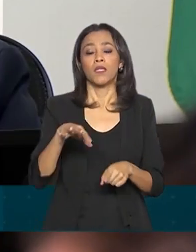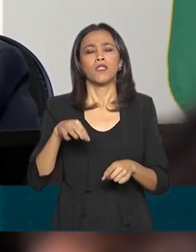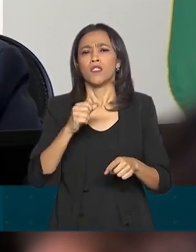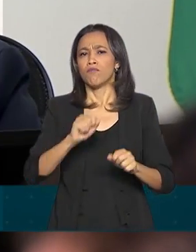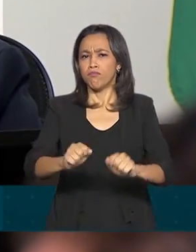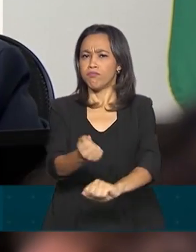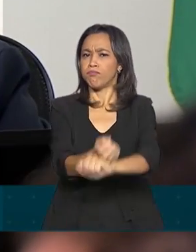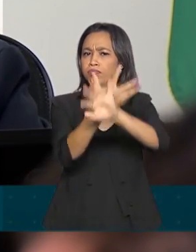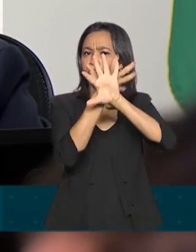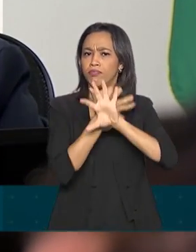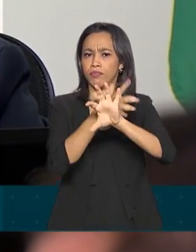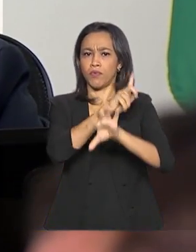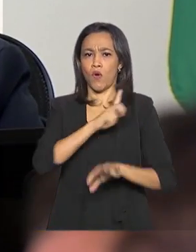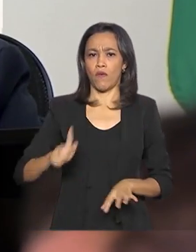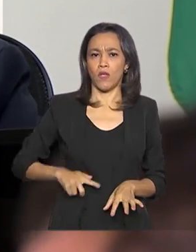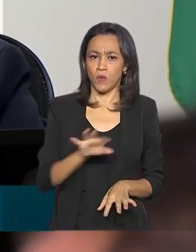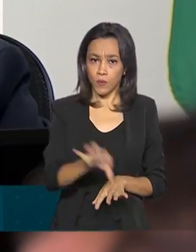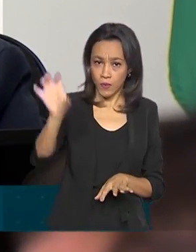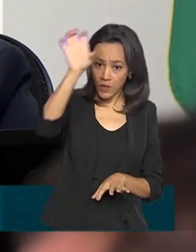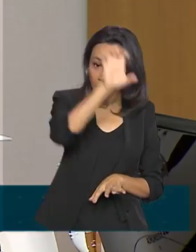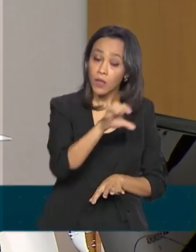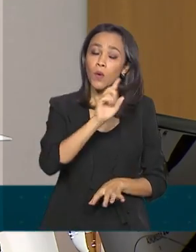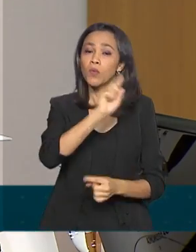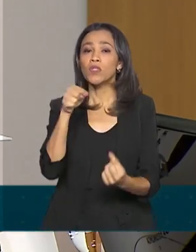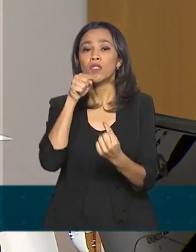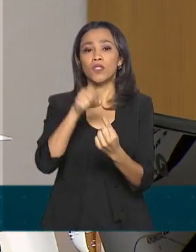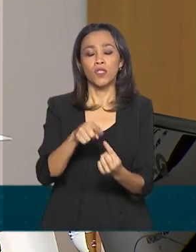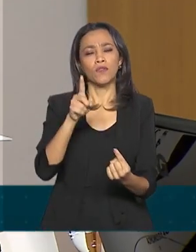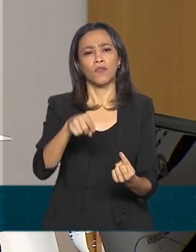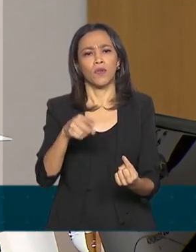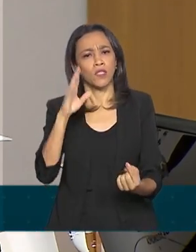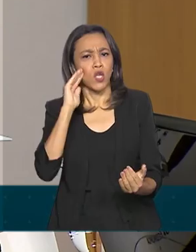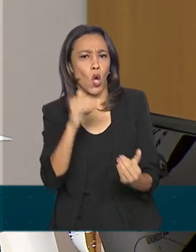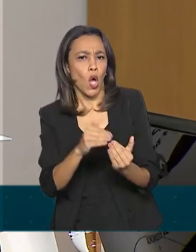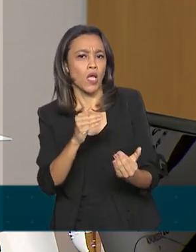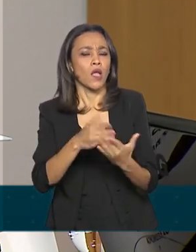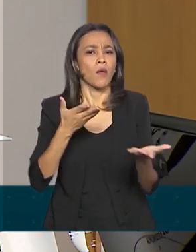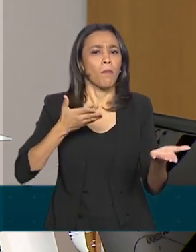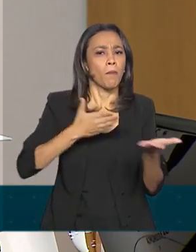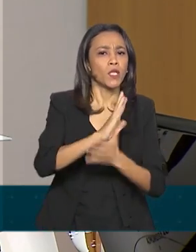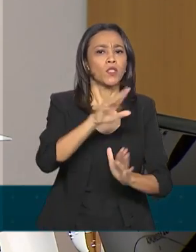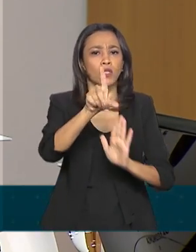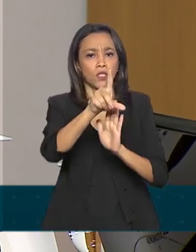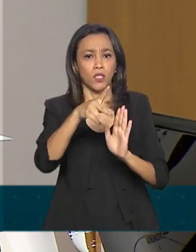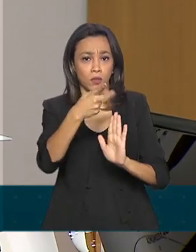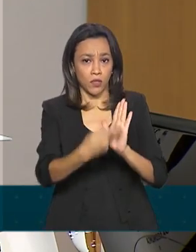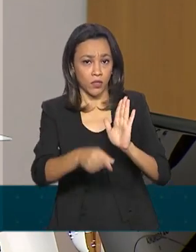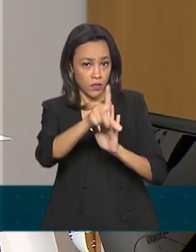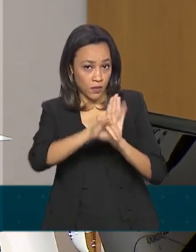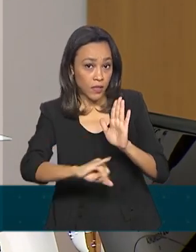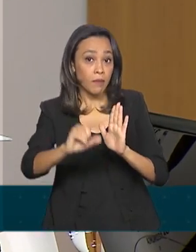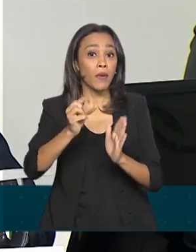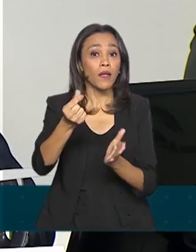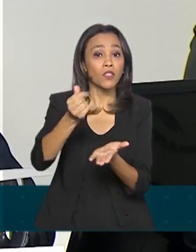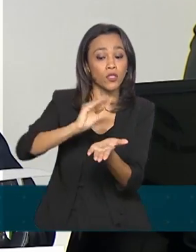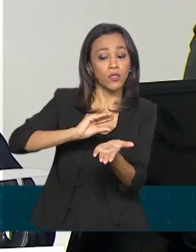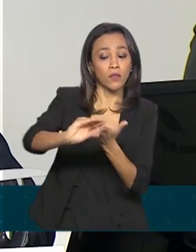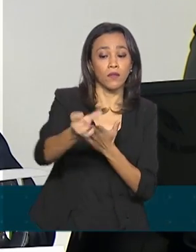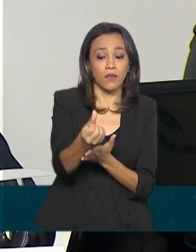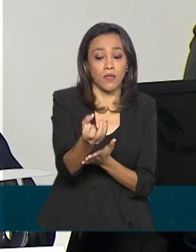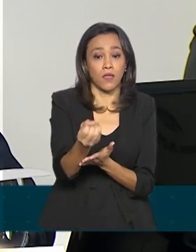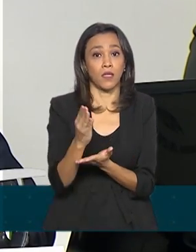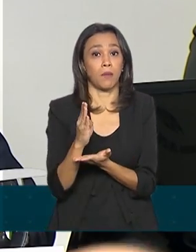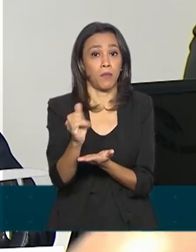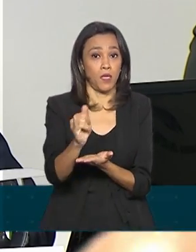O objetivo, discutir a sanção do projeto de lei que libera 60 bilhões de reais para estados e municípios. Mas o